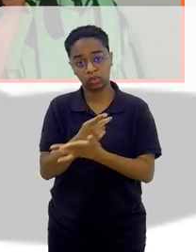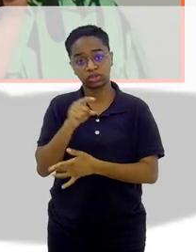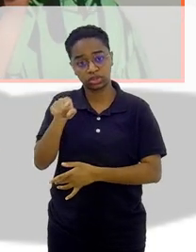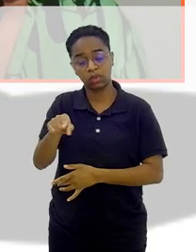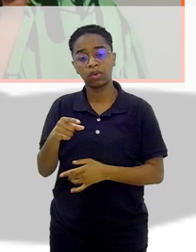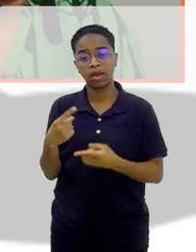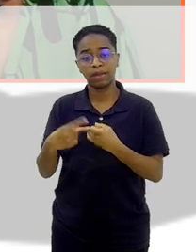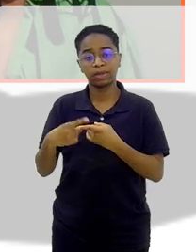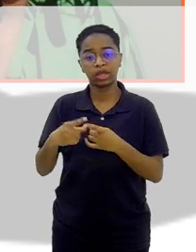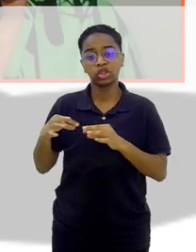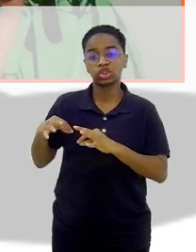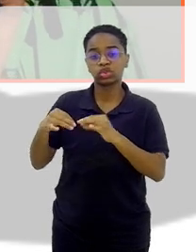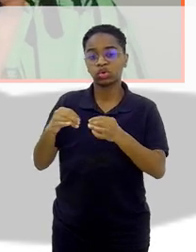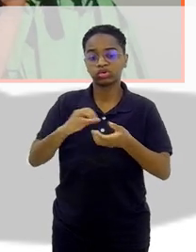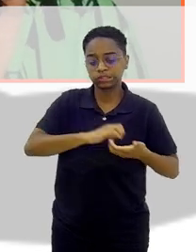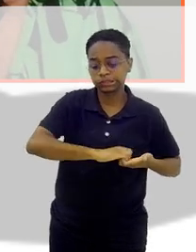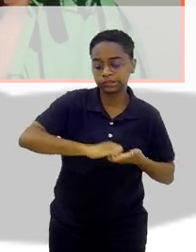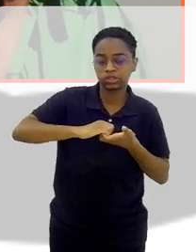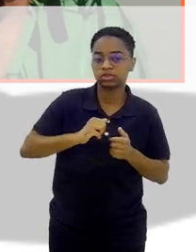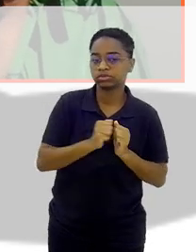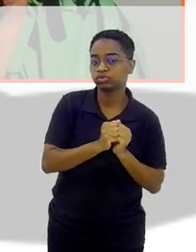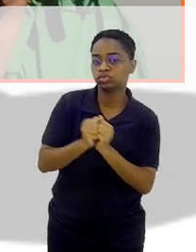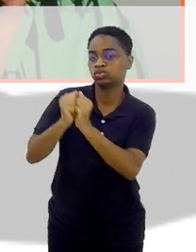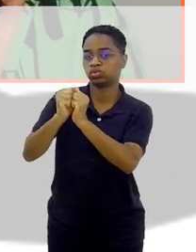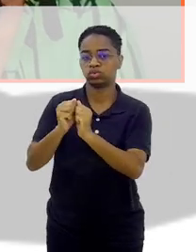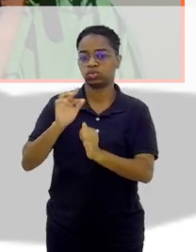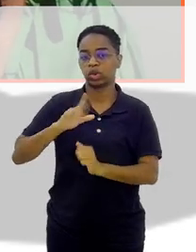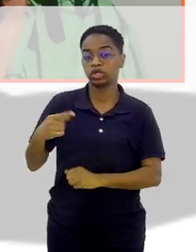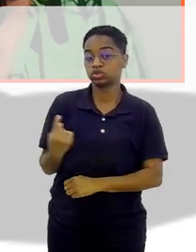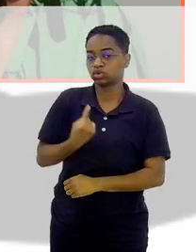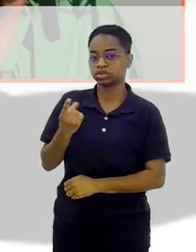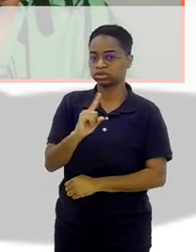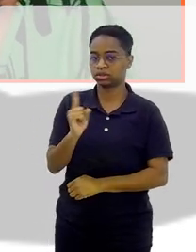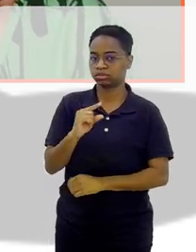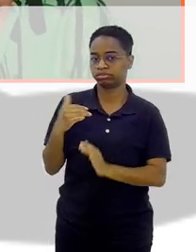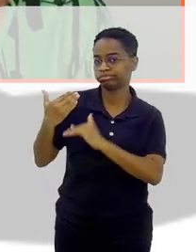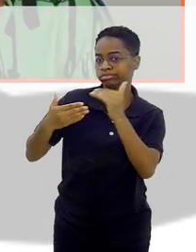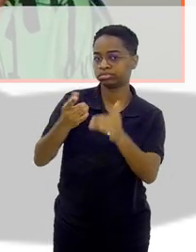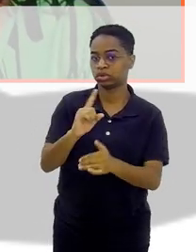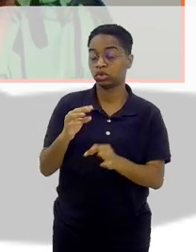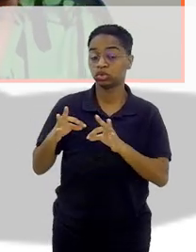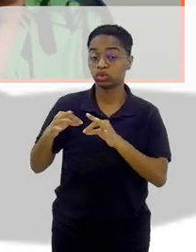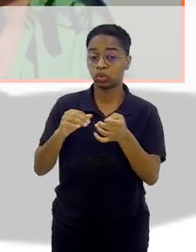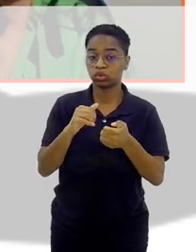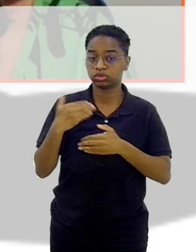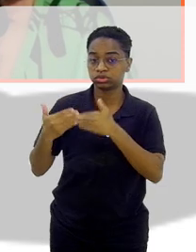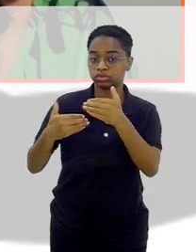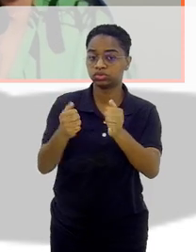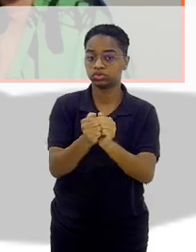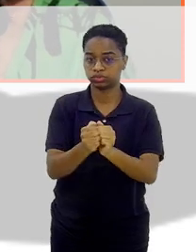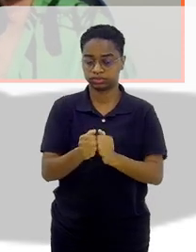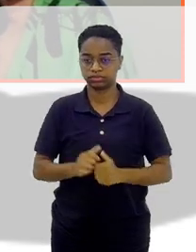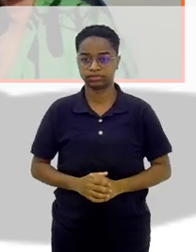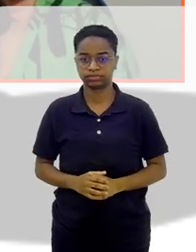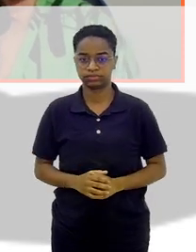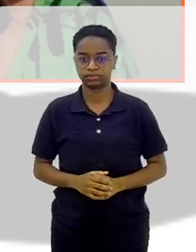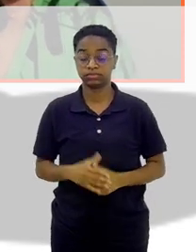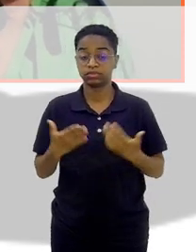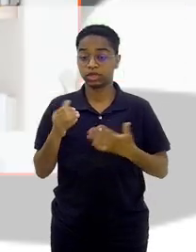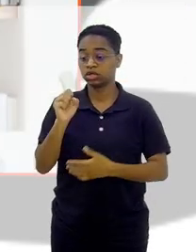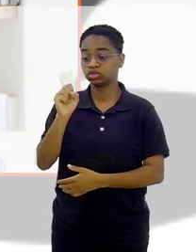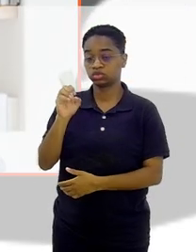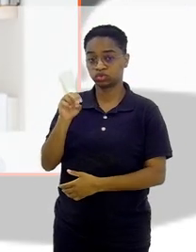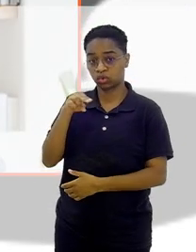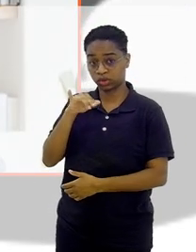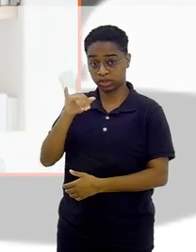de subir com todos. A gente não chegou aqui sozinha, a gente chegou com todos. A Sônia Araripe, que eu